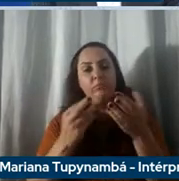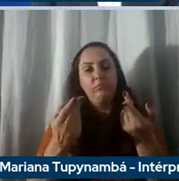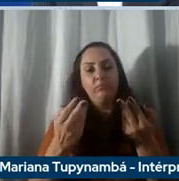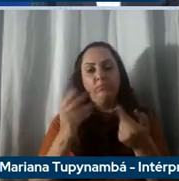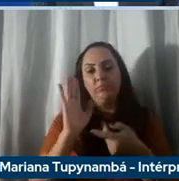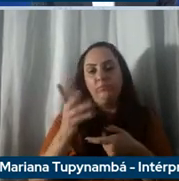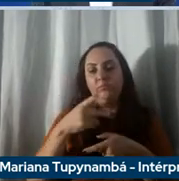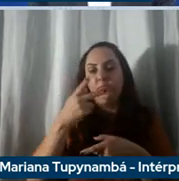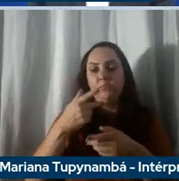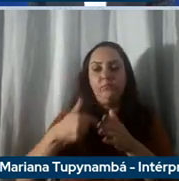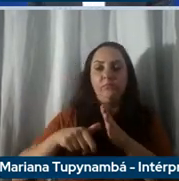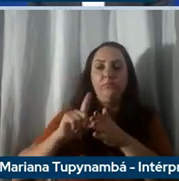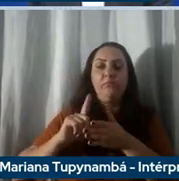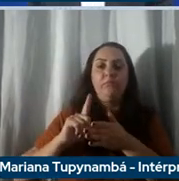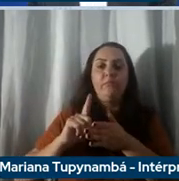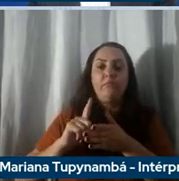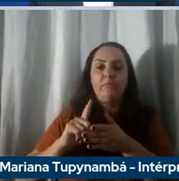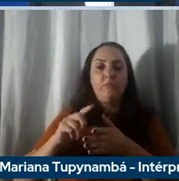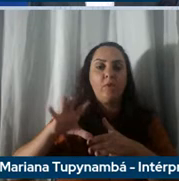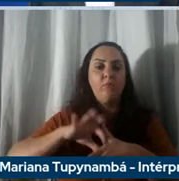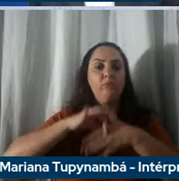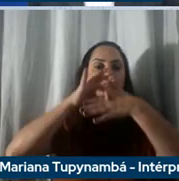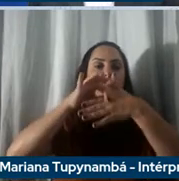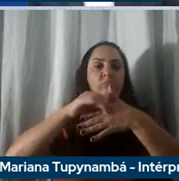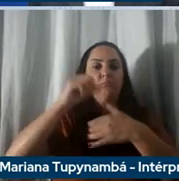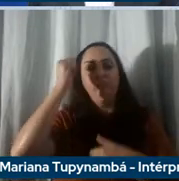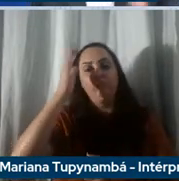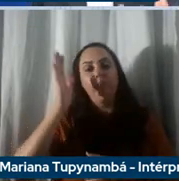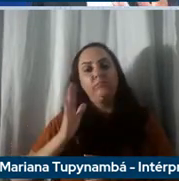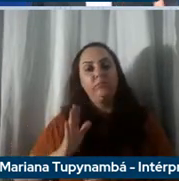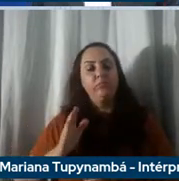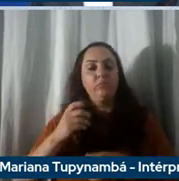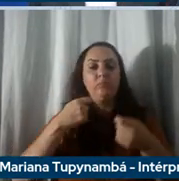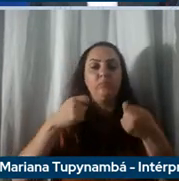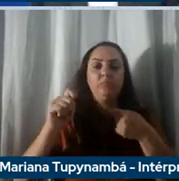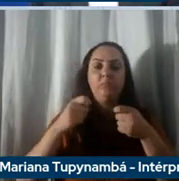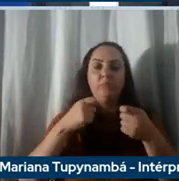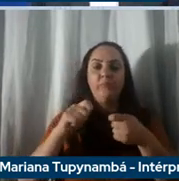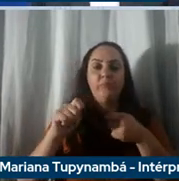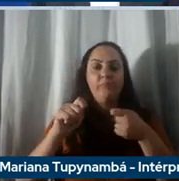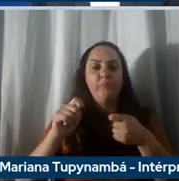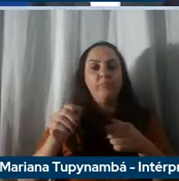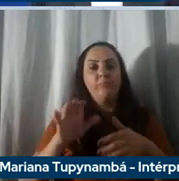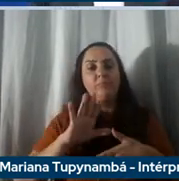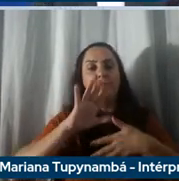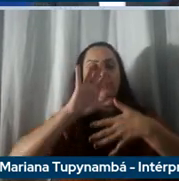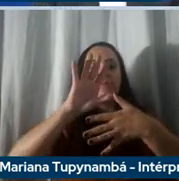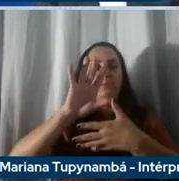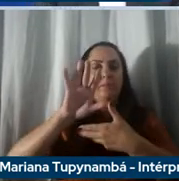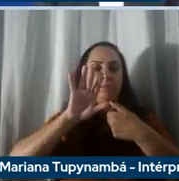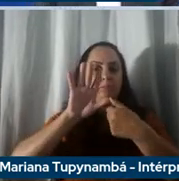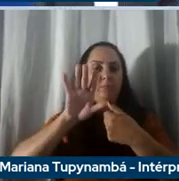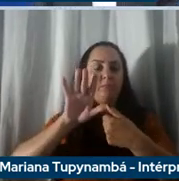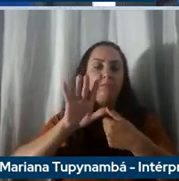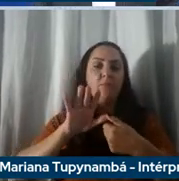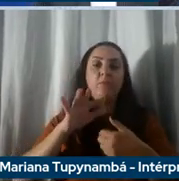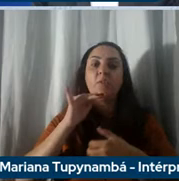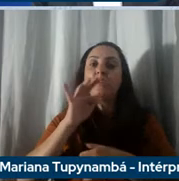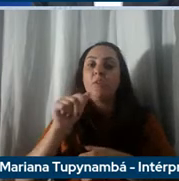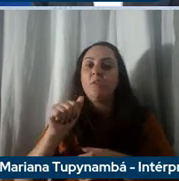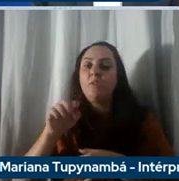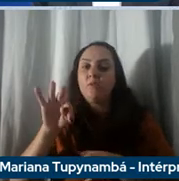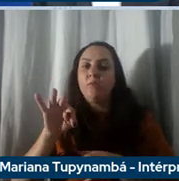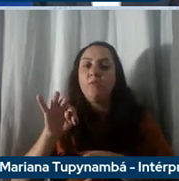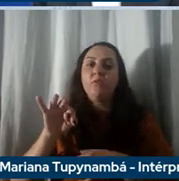líder no Brasil líder na Argentina líder na América do Sul e a Fiat como marca individual foi líder no Brasil e pela primeira